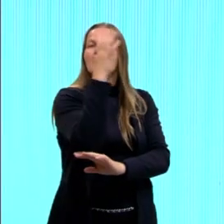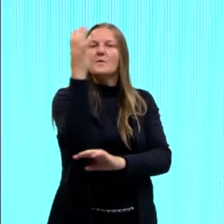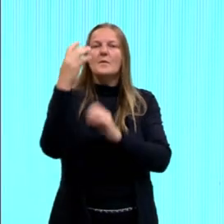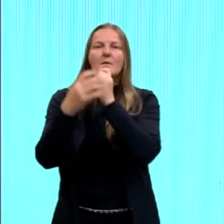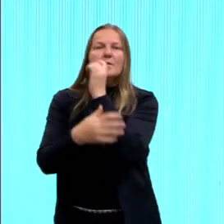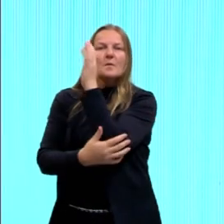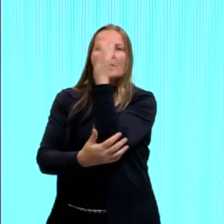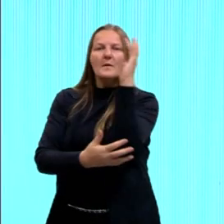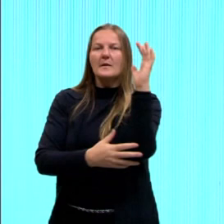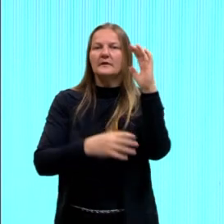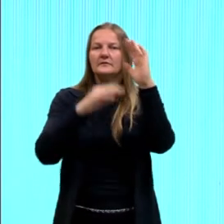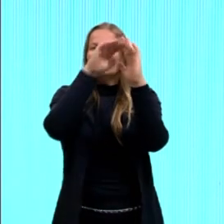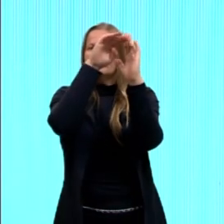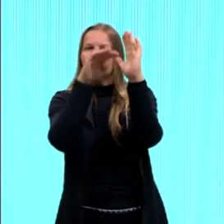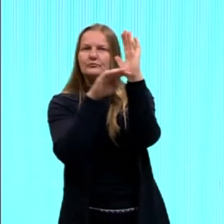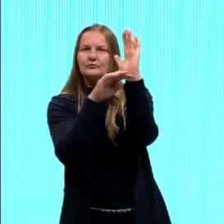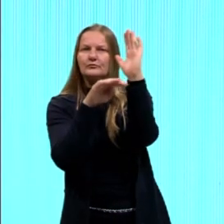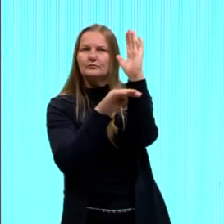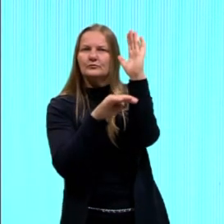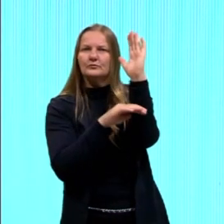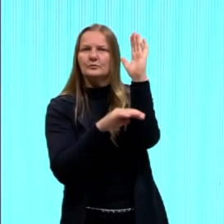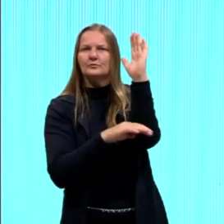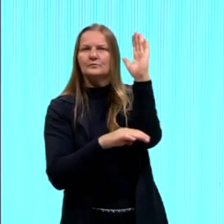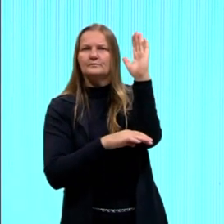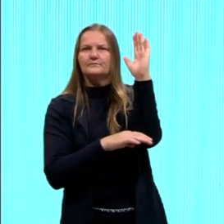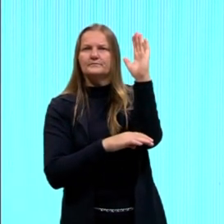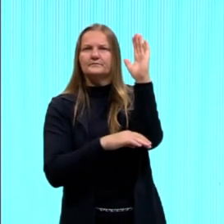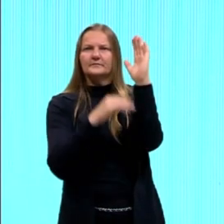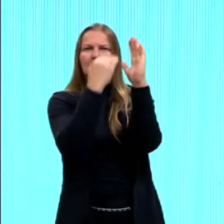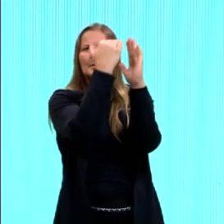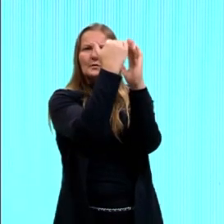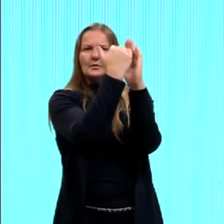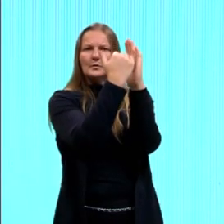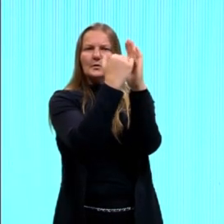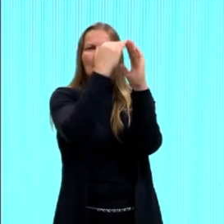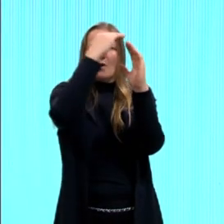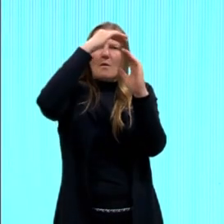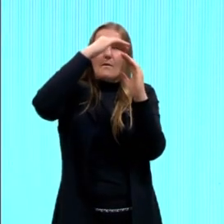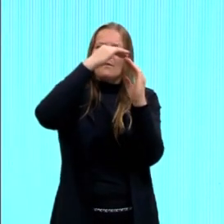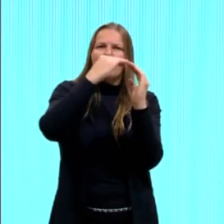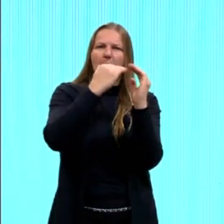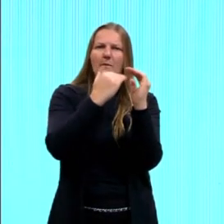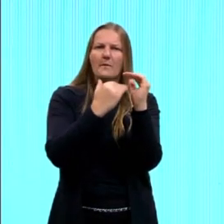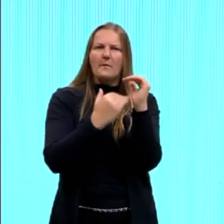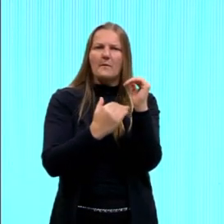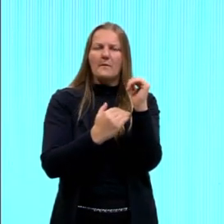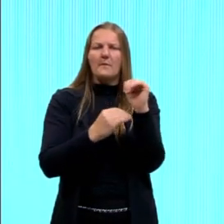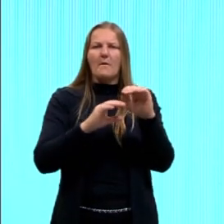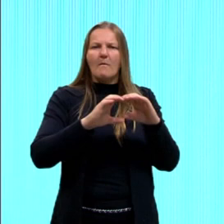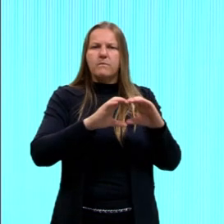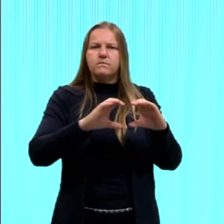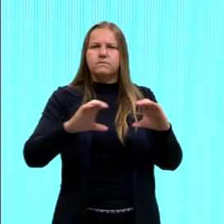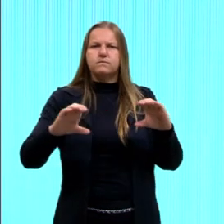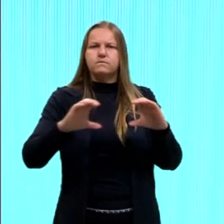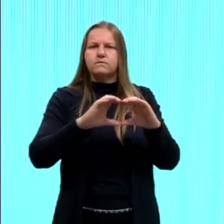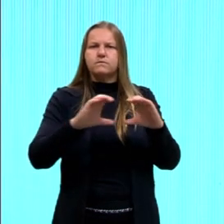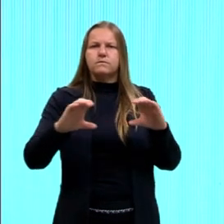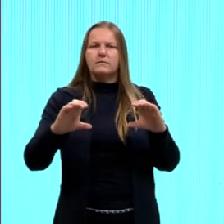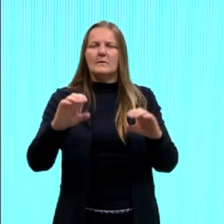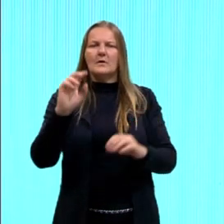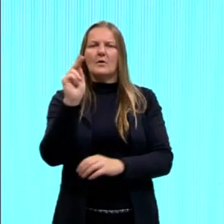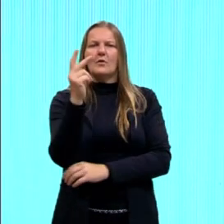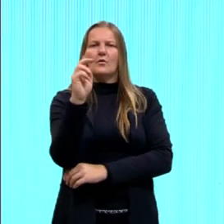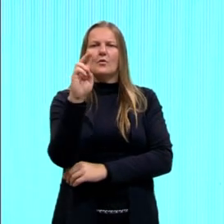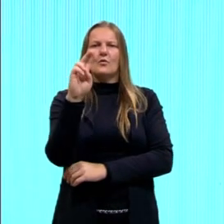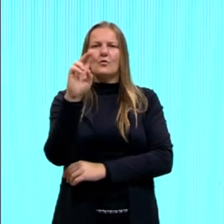pântano ali, que vai sendo pressionado, daí tu vai formando o linito, a úlia e o andracito.